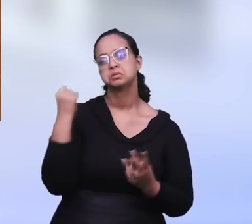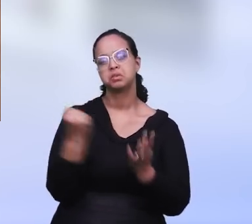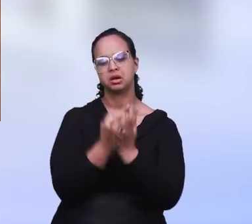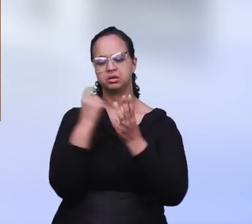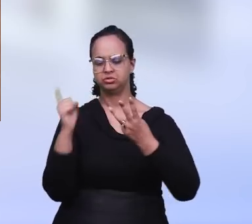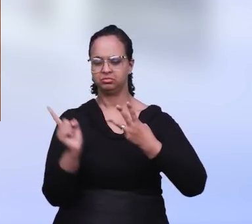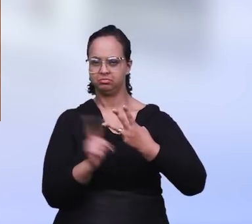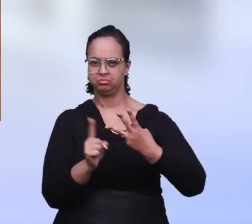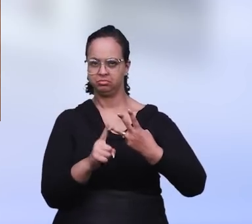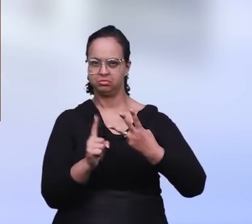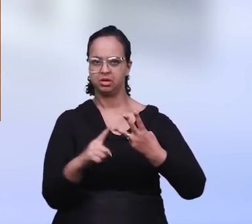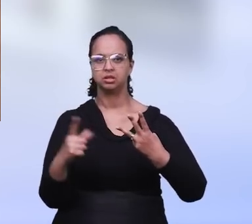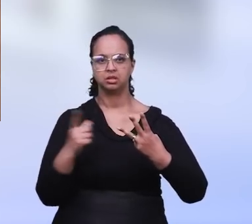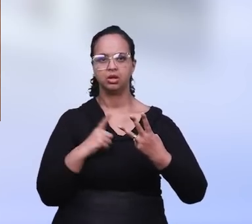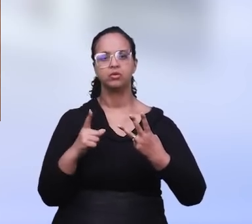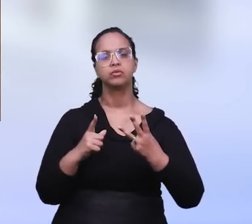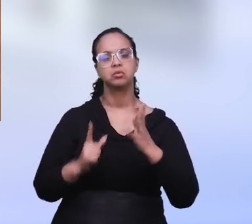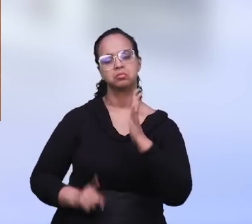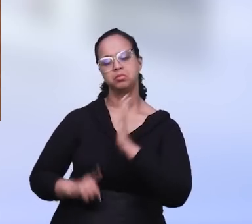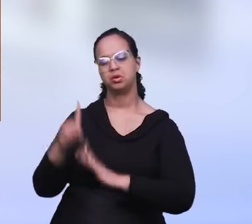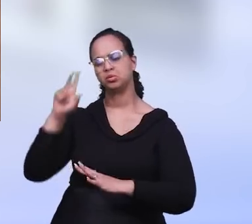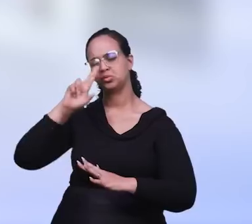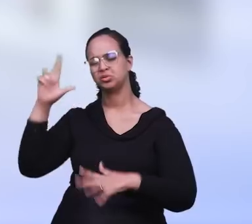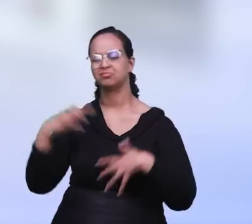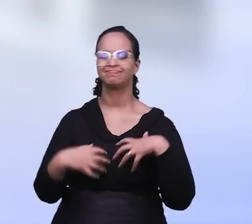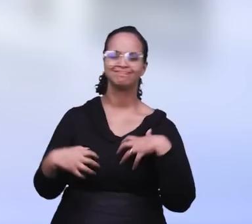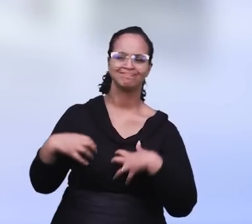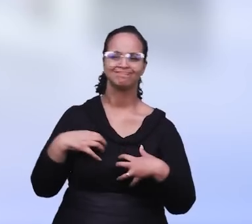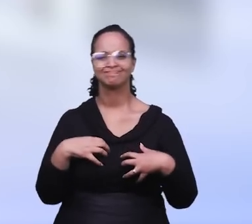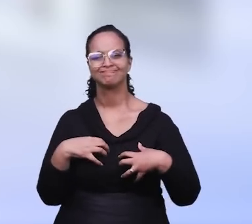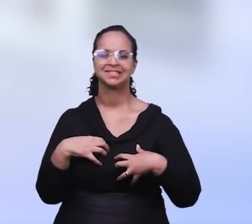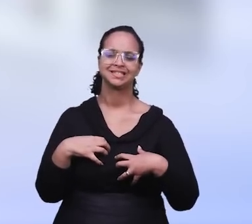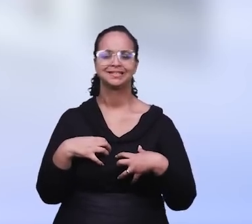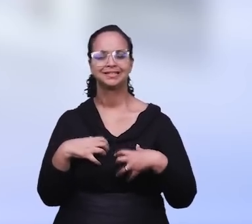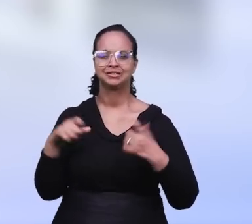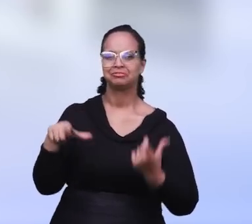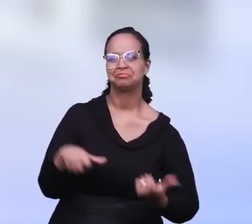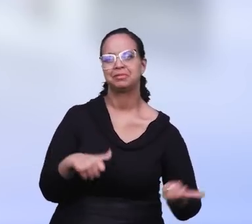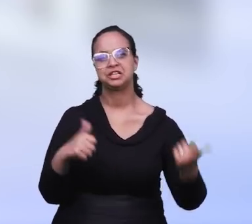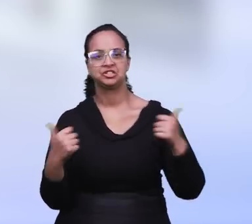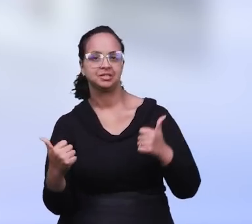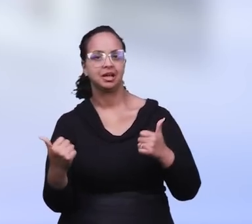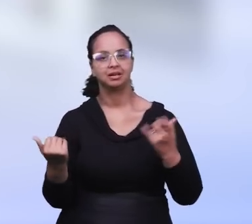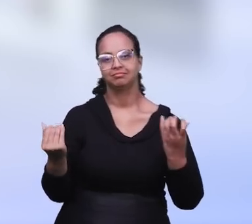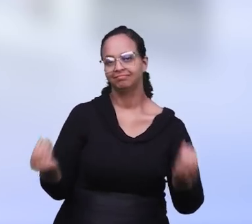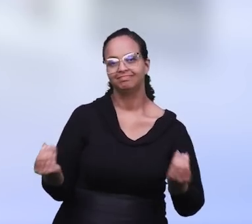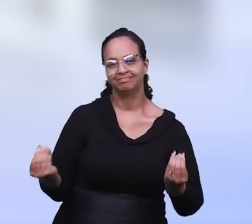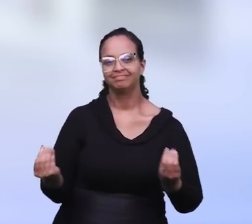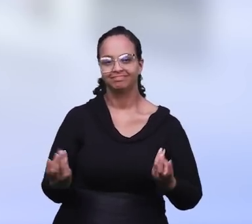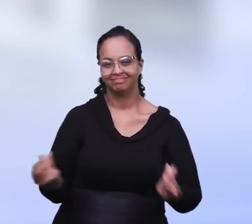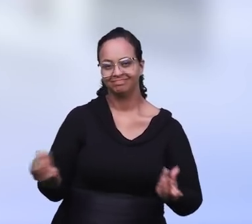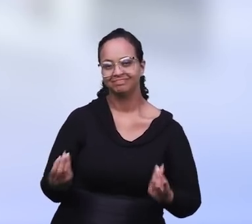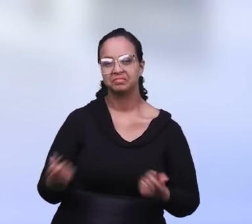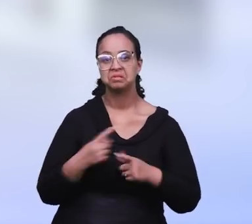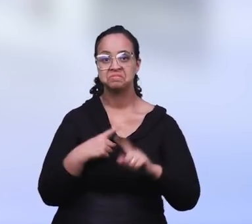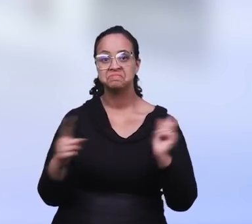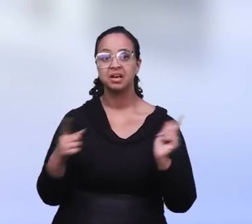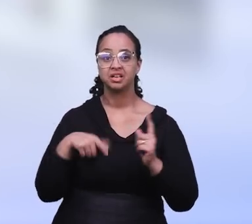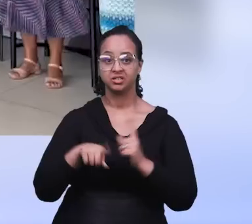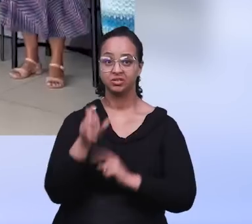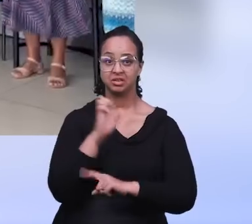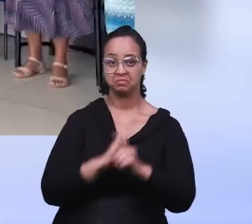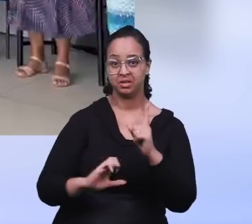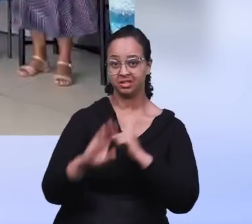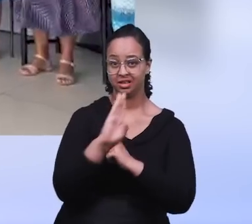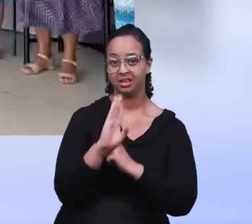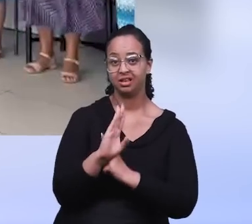senhora de Olho d'Água que, mesmo após a consulta ao Senhor, estava insegura sobre viver ou não este momento. Mas, durante